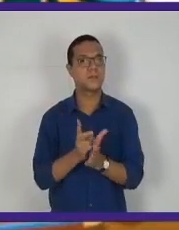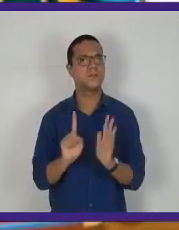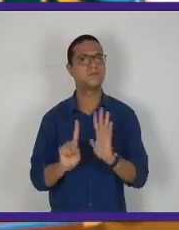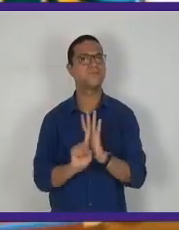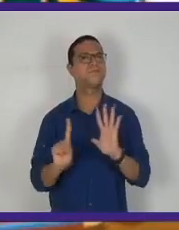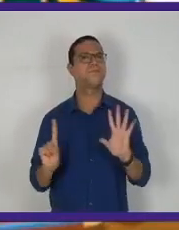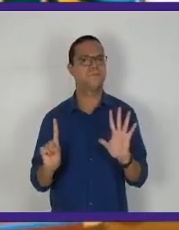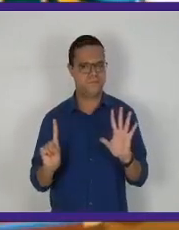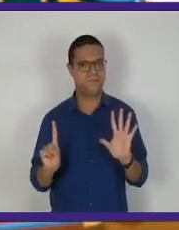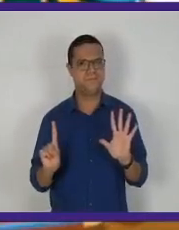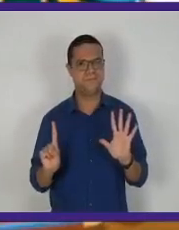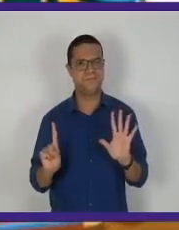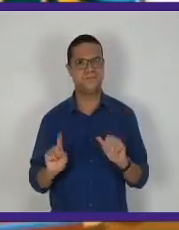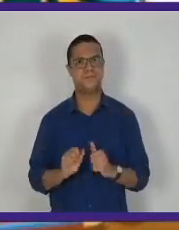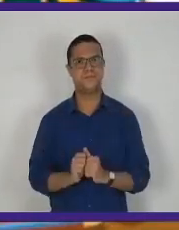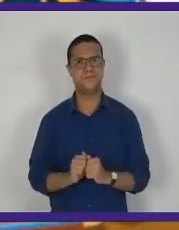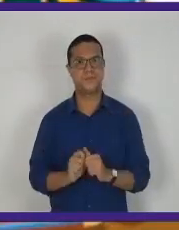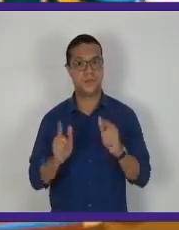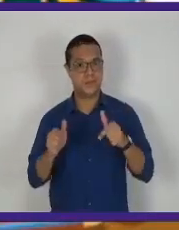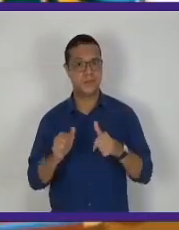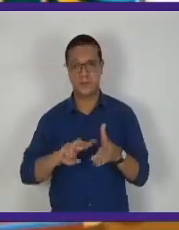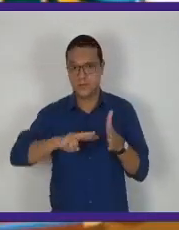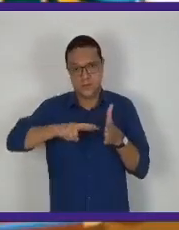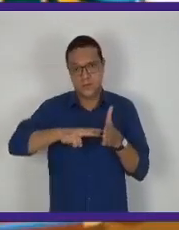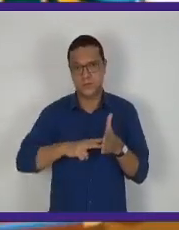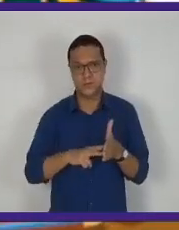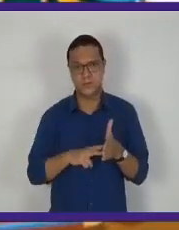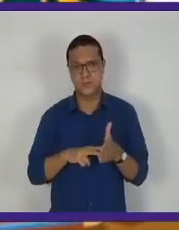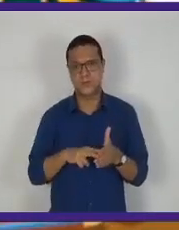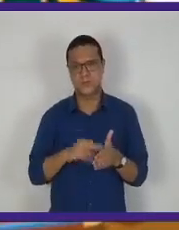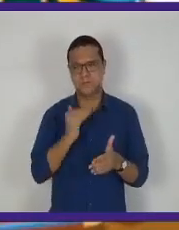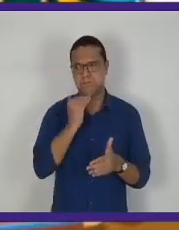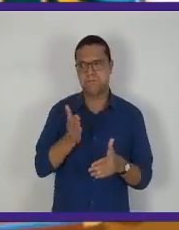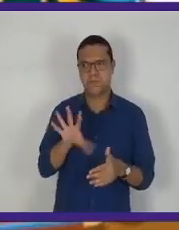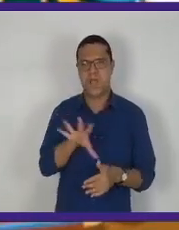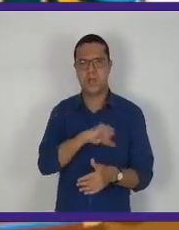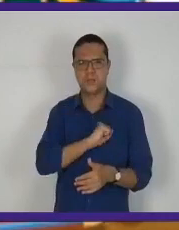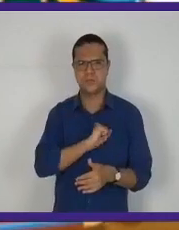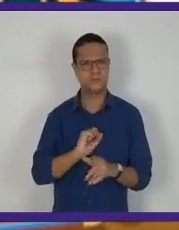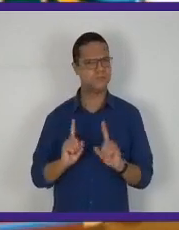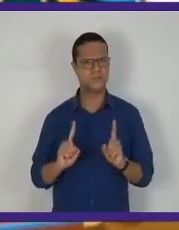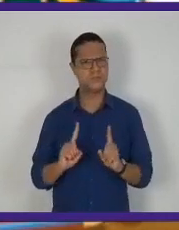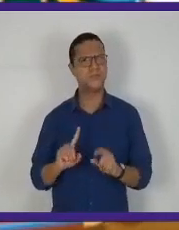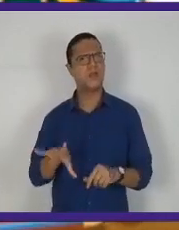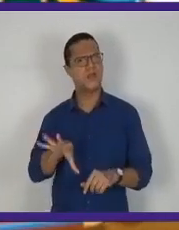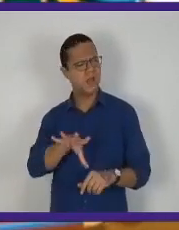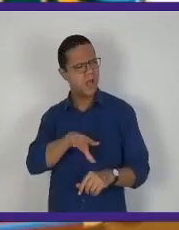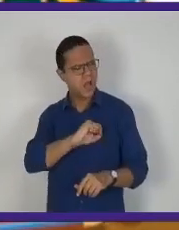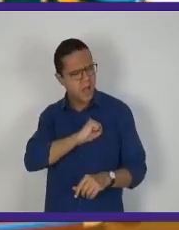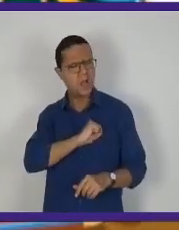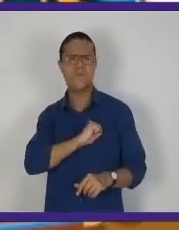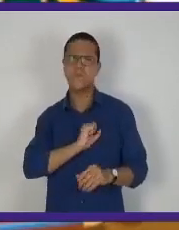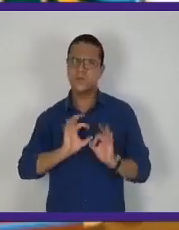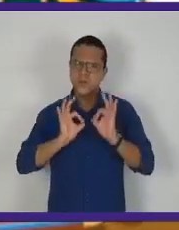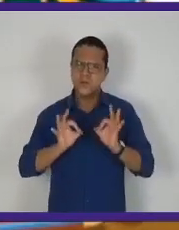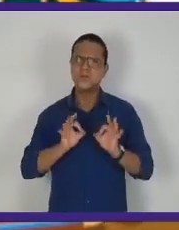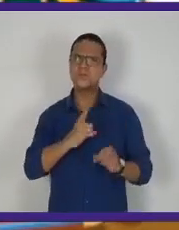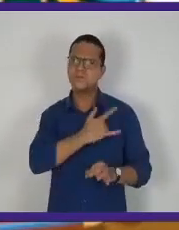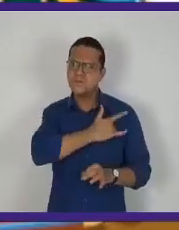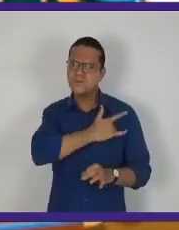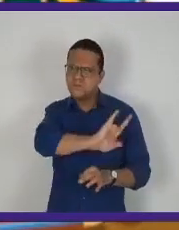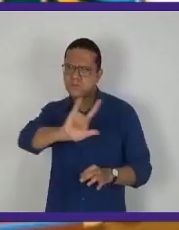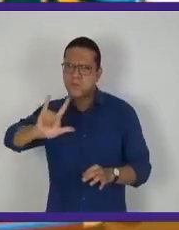manter o distanciamento. Isso não quer dizer que você não ama o outro. Quer dizer que você ama tanto